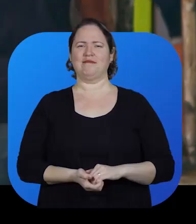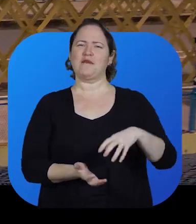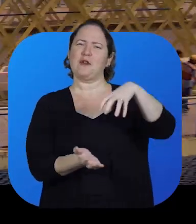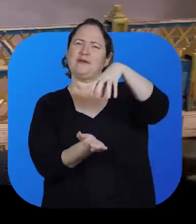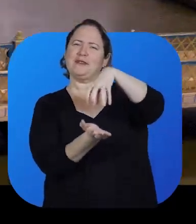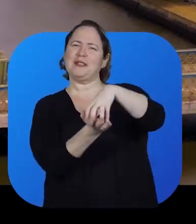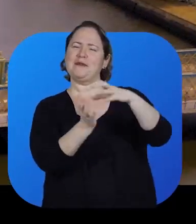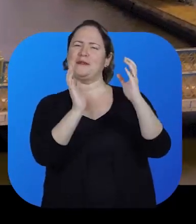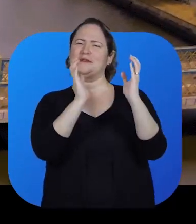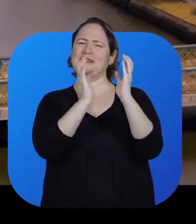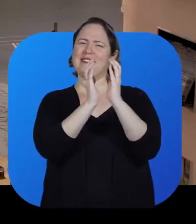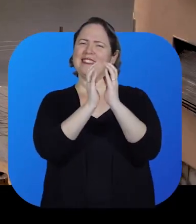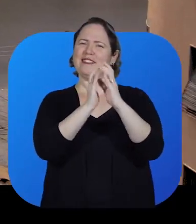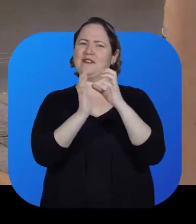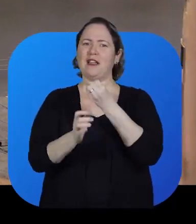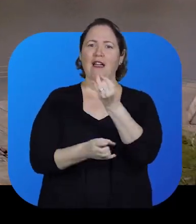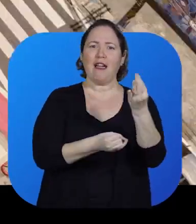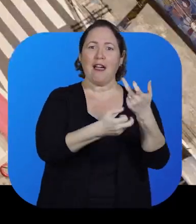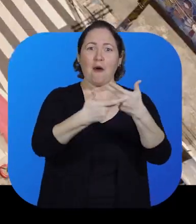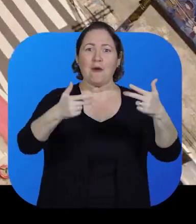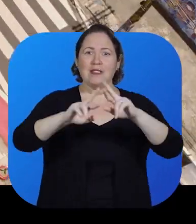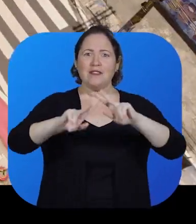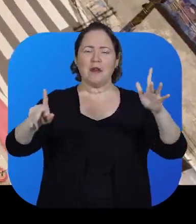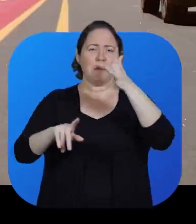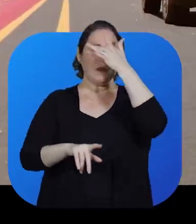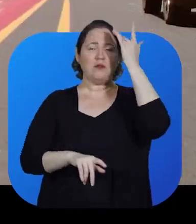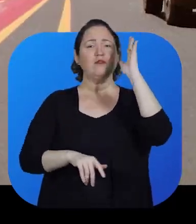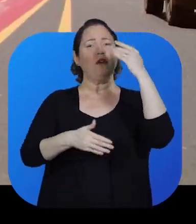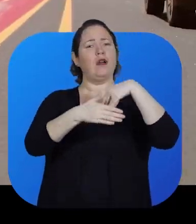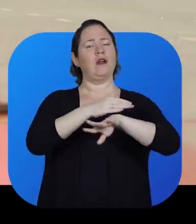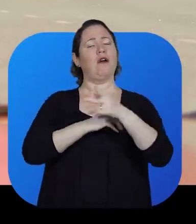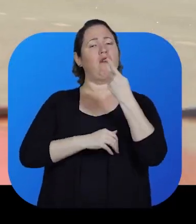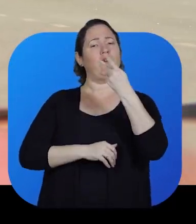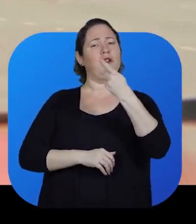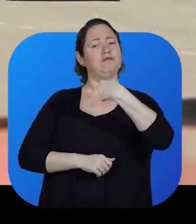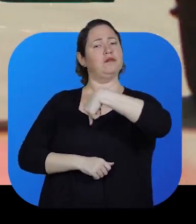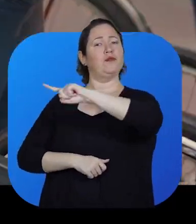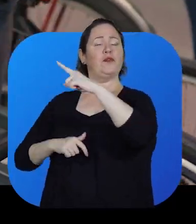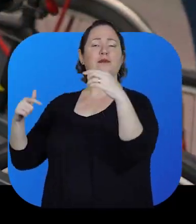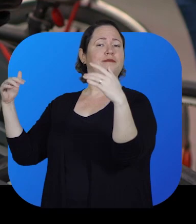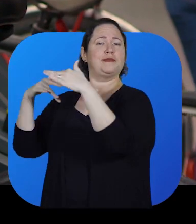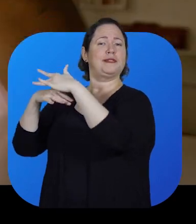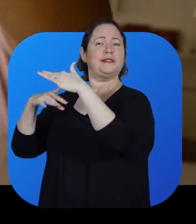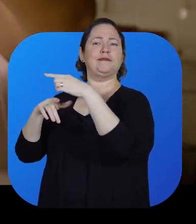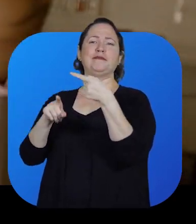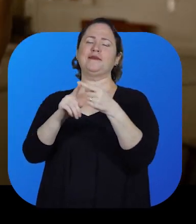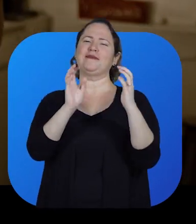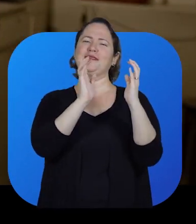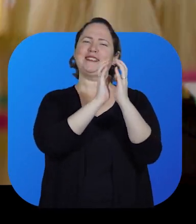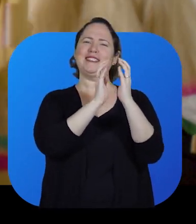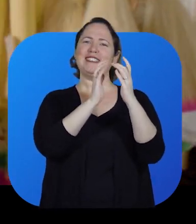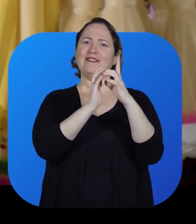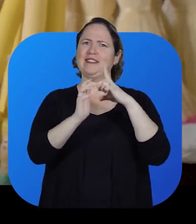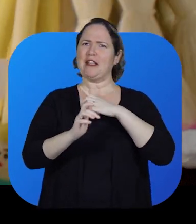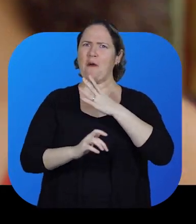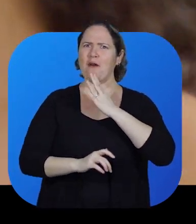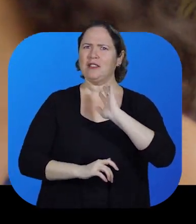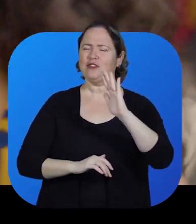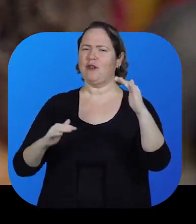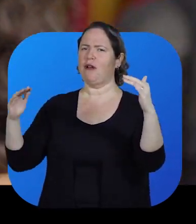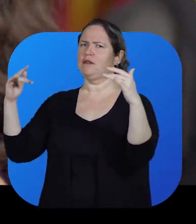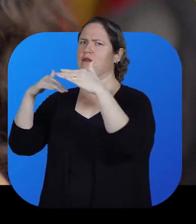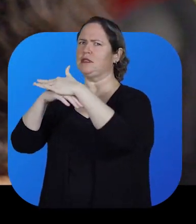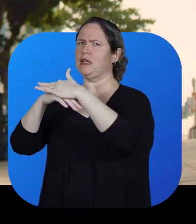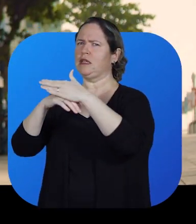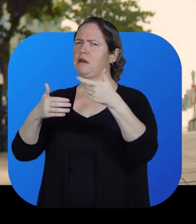O Centro do Recife reúne tanta coisa que muita gente prefere dizer. Oh, vou ali na cidade. Porque o Recife, que se conhece como